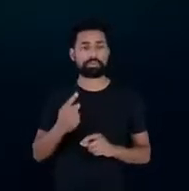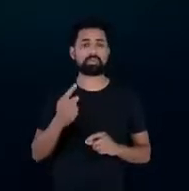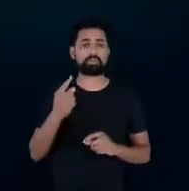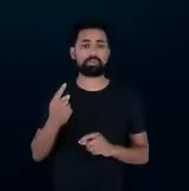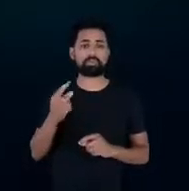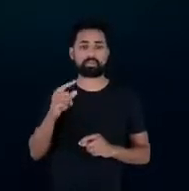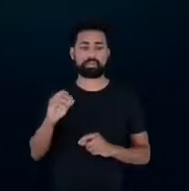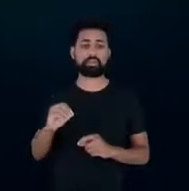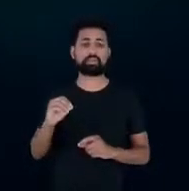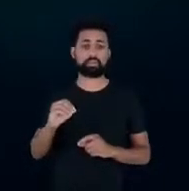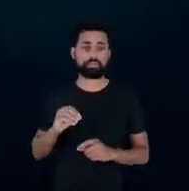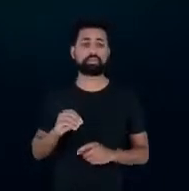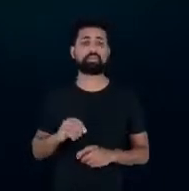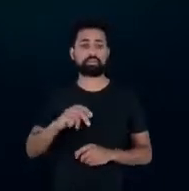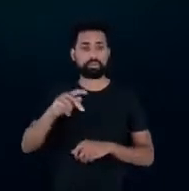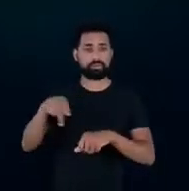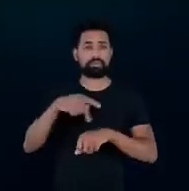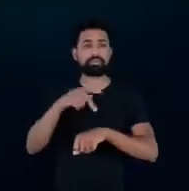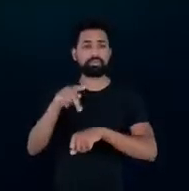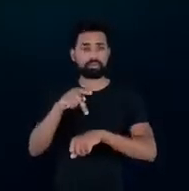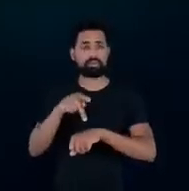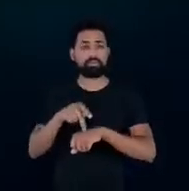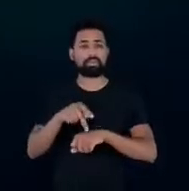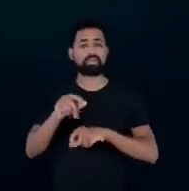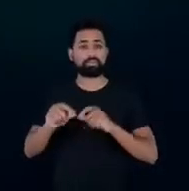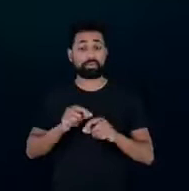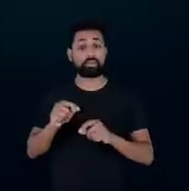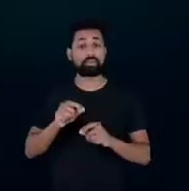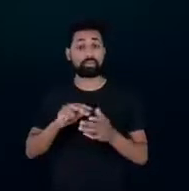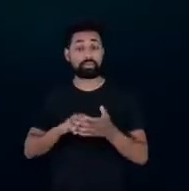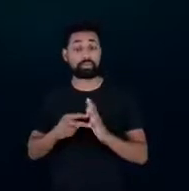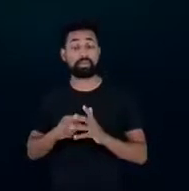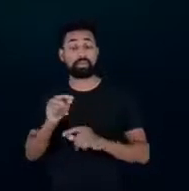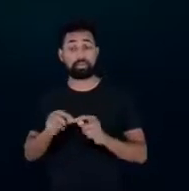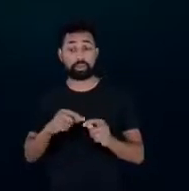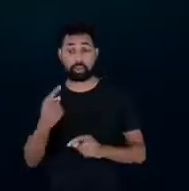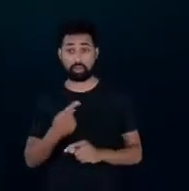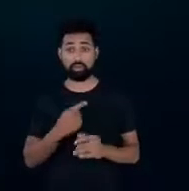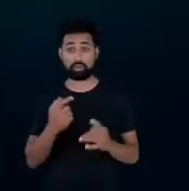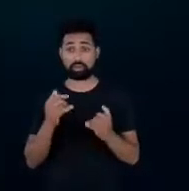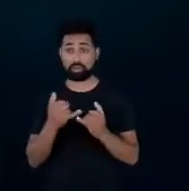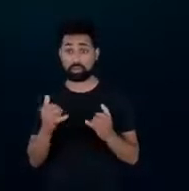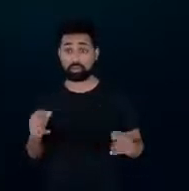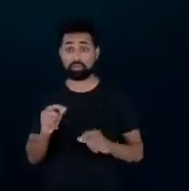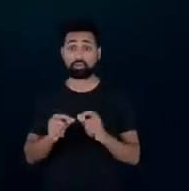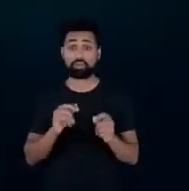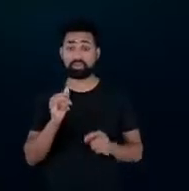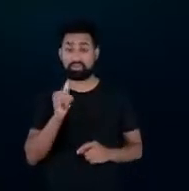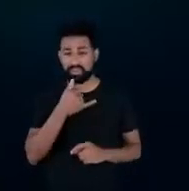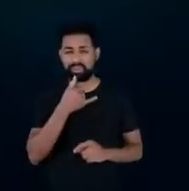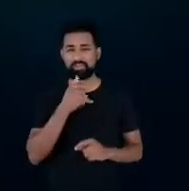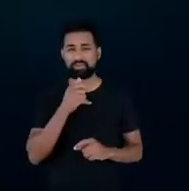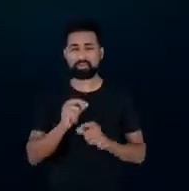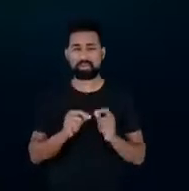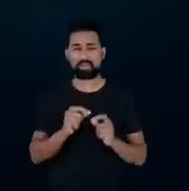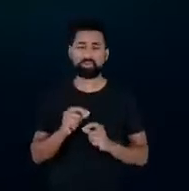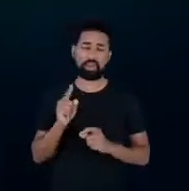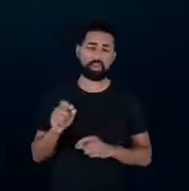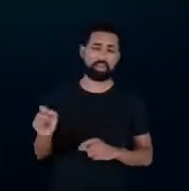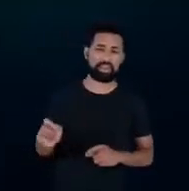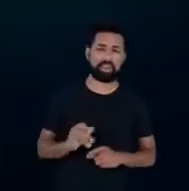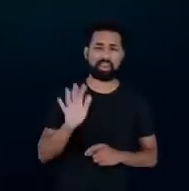com a energia mais cara do mundo ou seja nossa energia aqui infelizmente é muito cara não estou falando